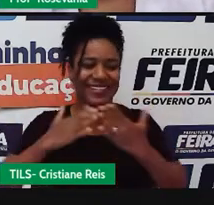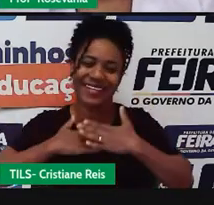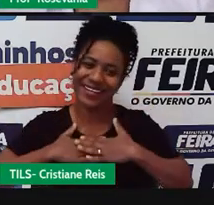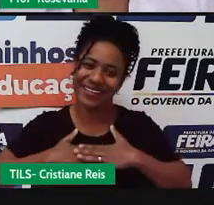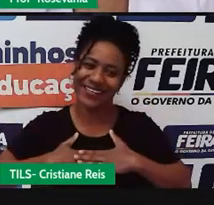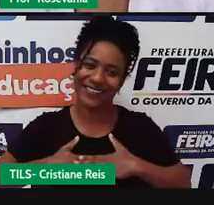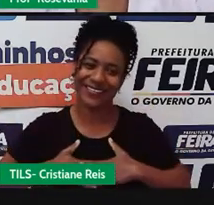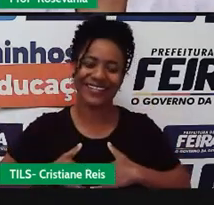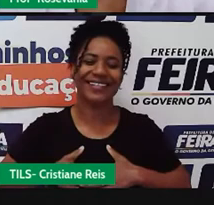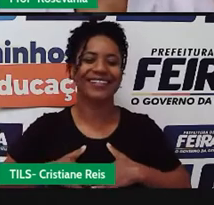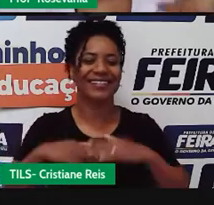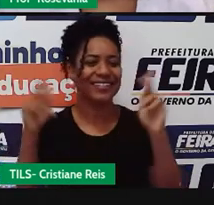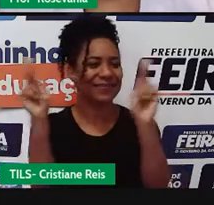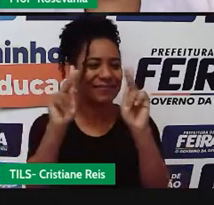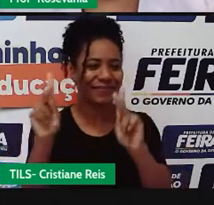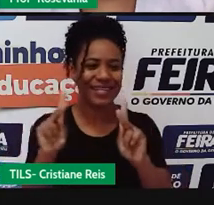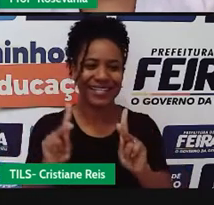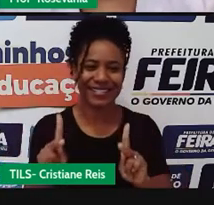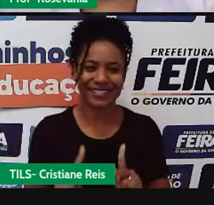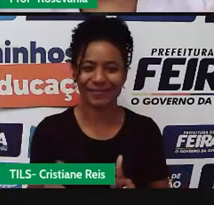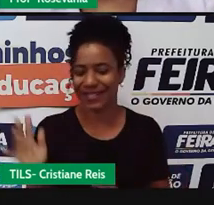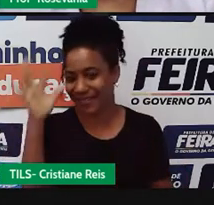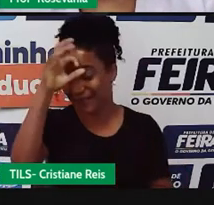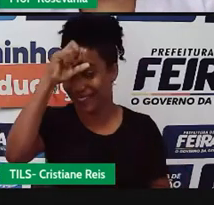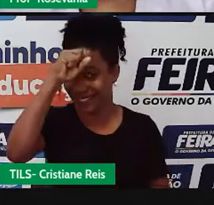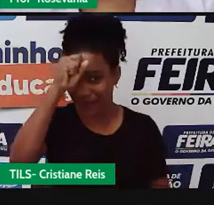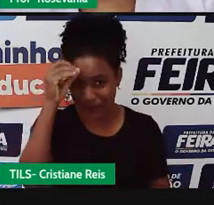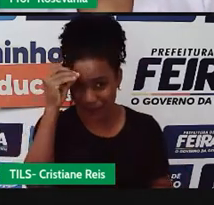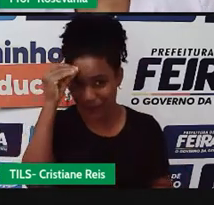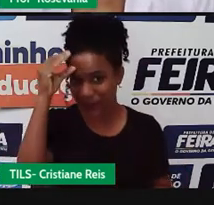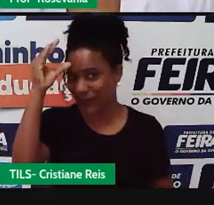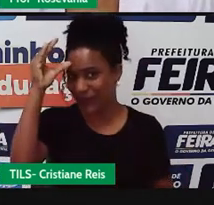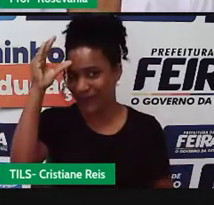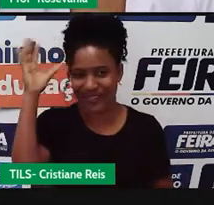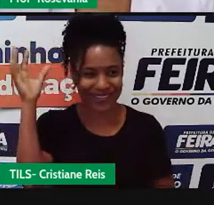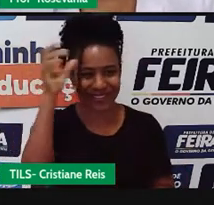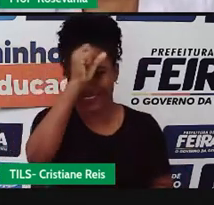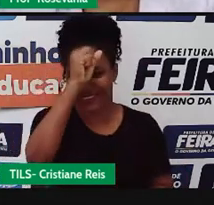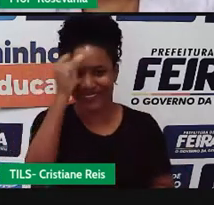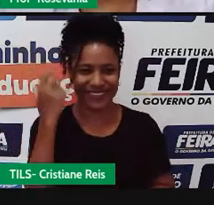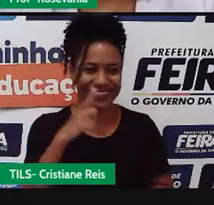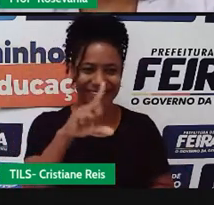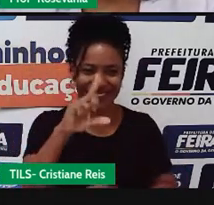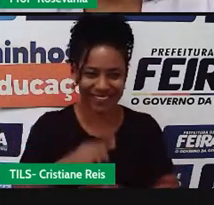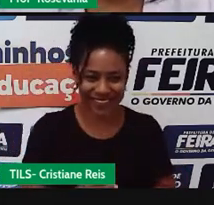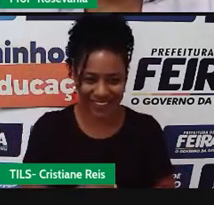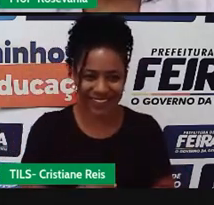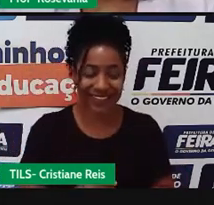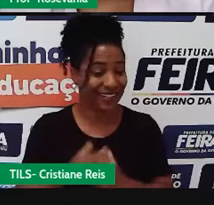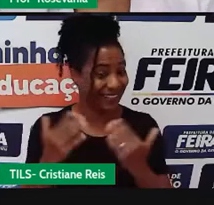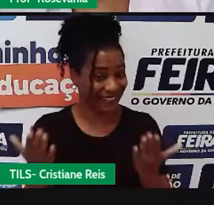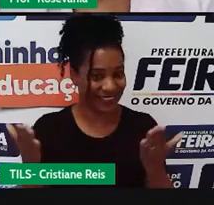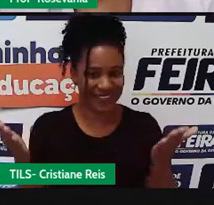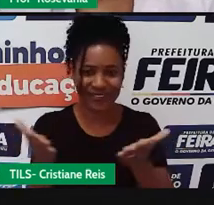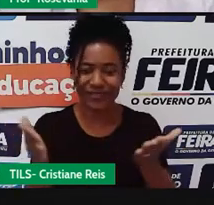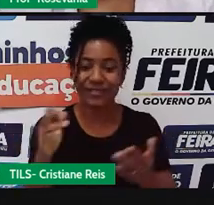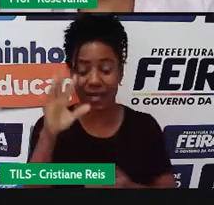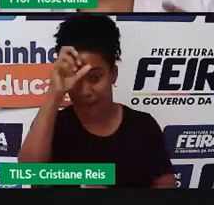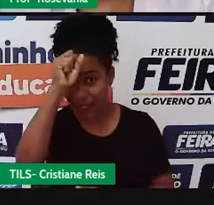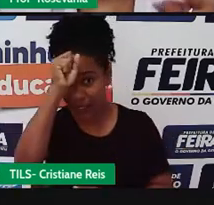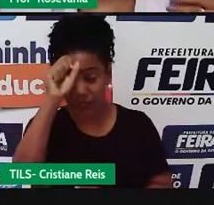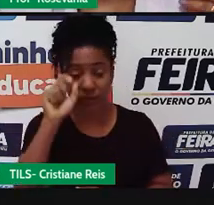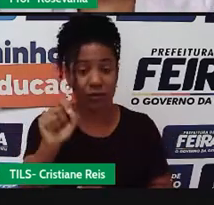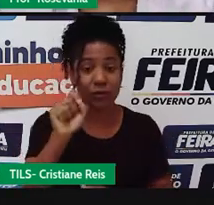muito para poder trazer esses conhecimentos aí para ela. Então, hoje nós vamos falar sobre hidrografia, vamos falar